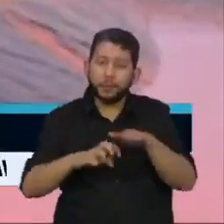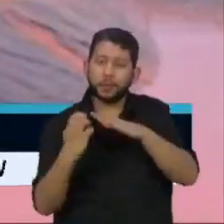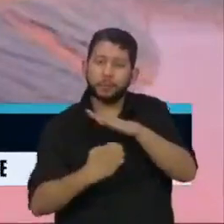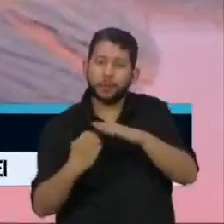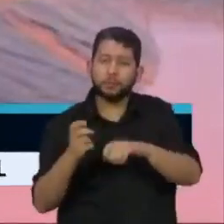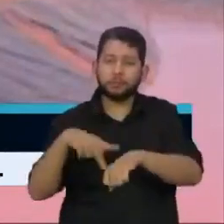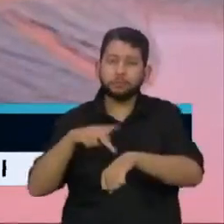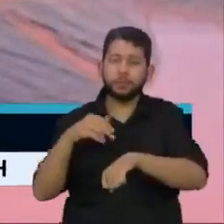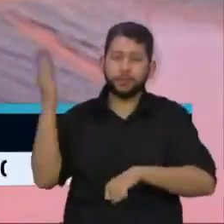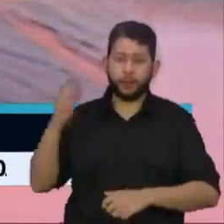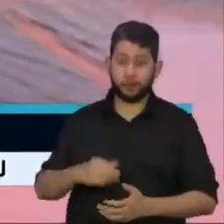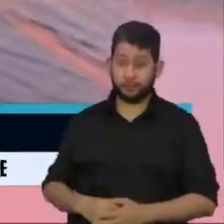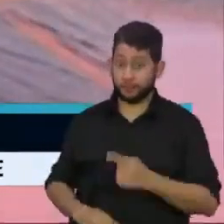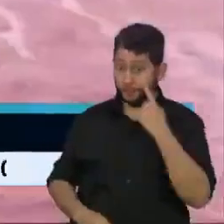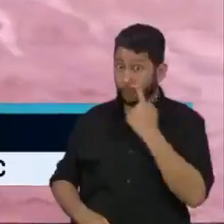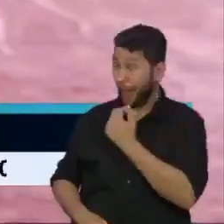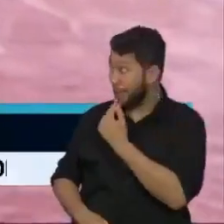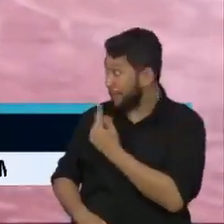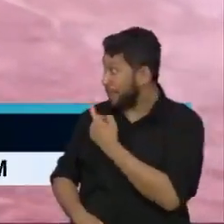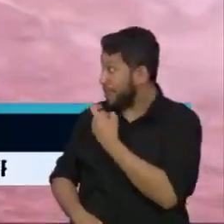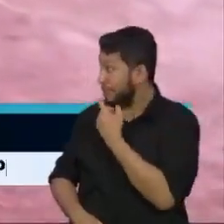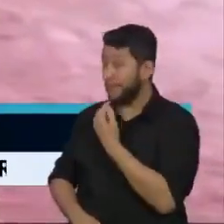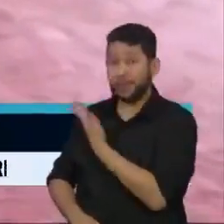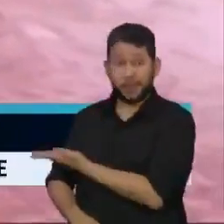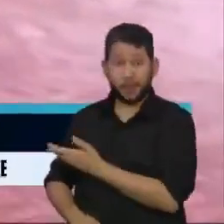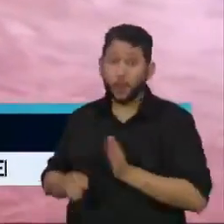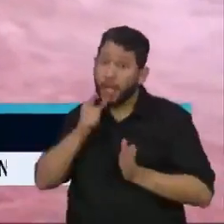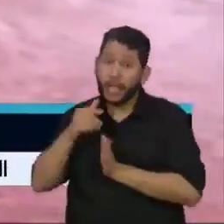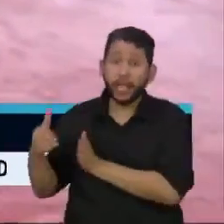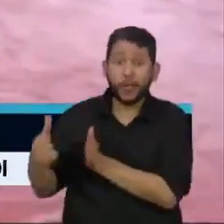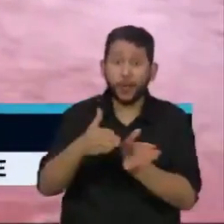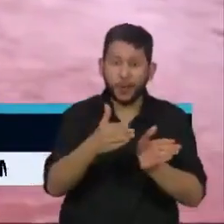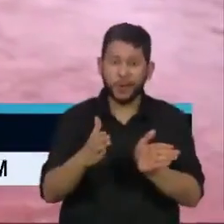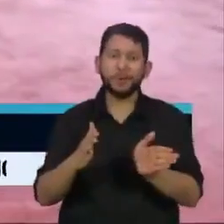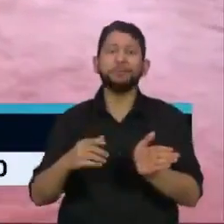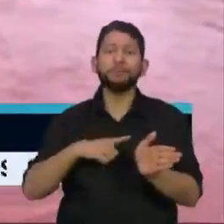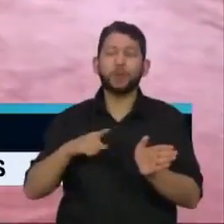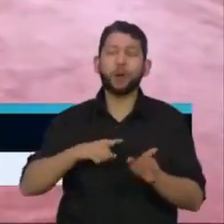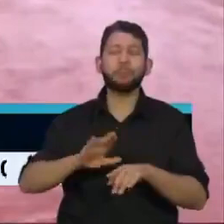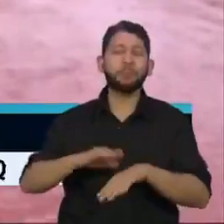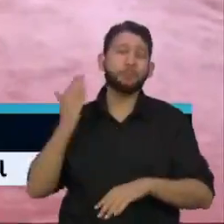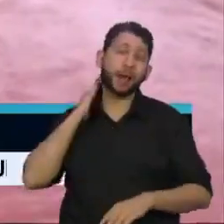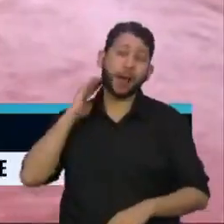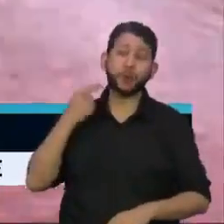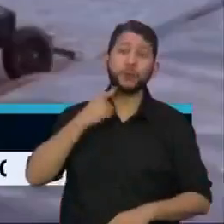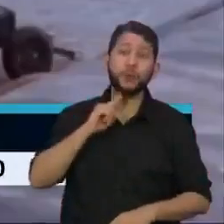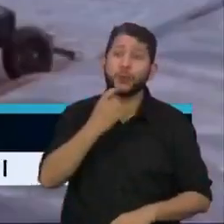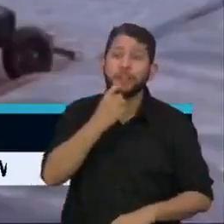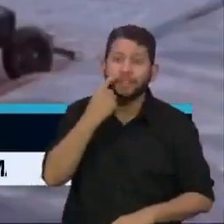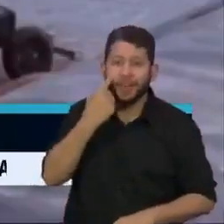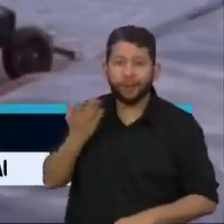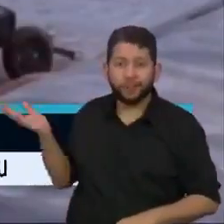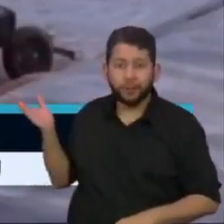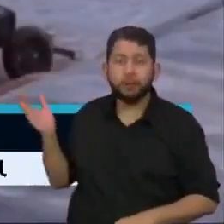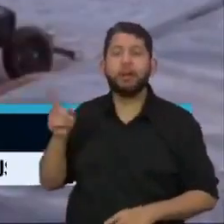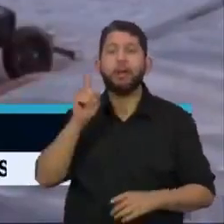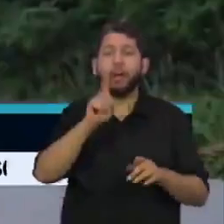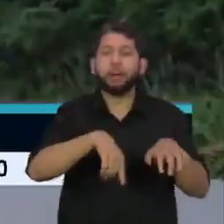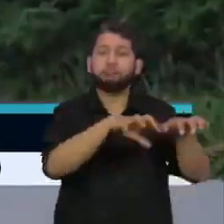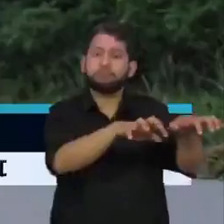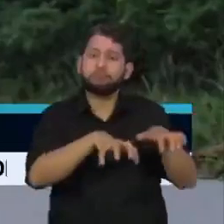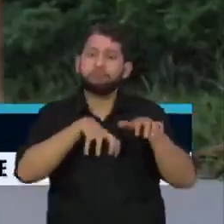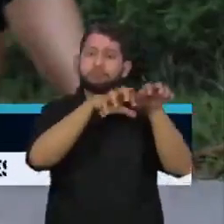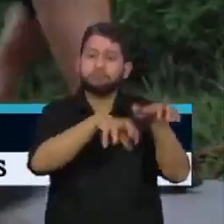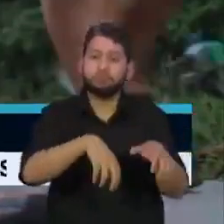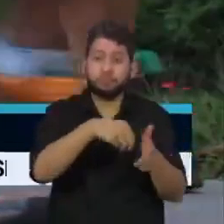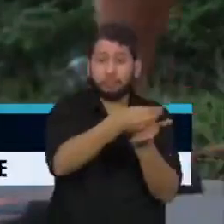A coloração avermelhada no rio Murucupi, no Pará, indica contaminação causada por rejeitos utilizados na